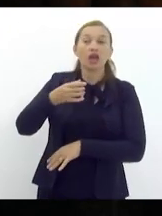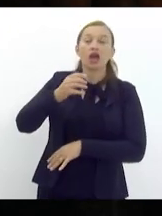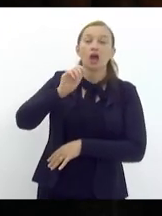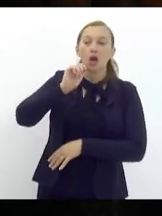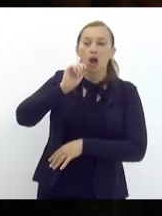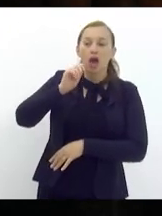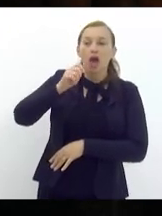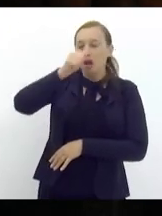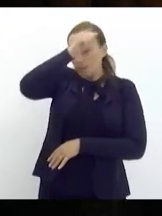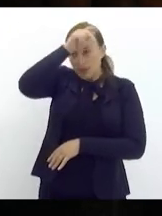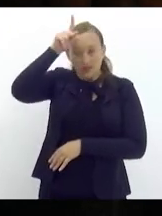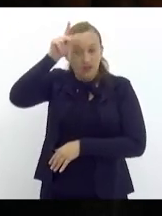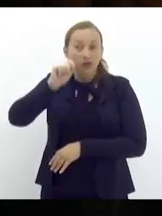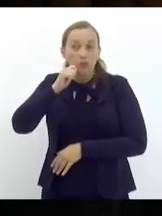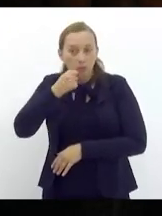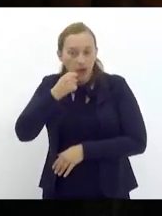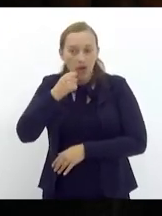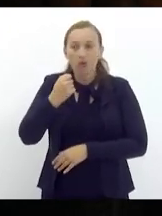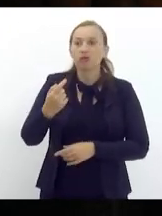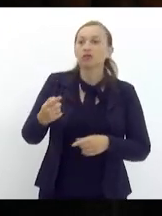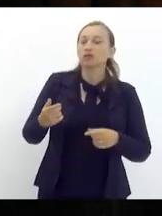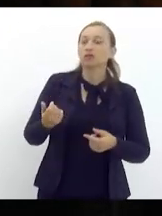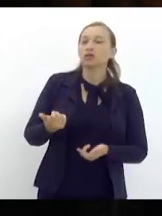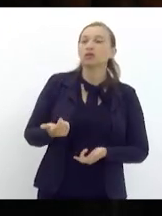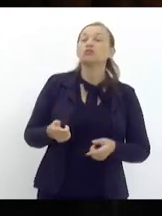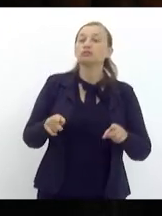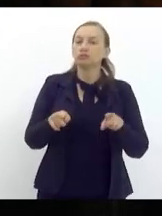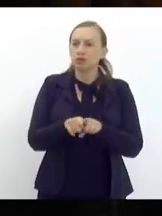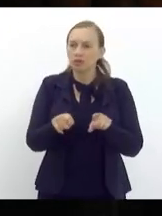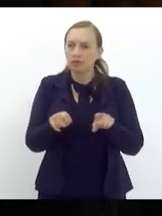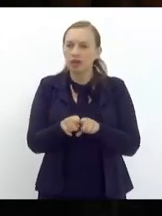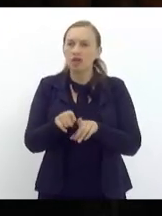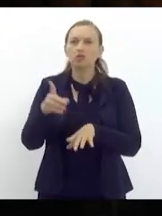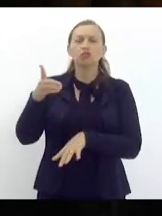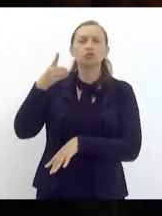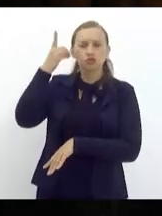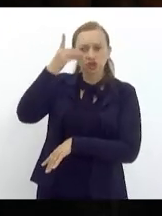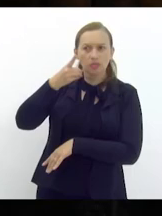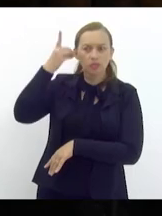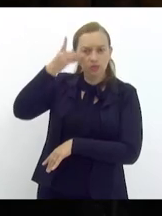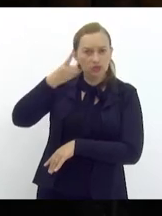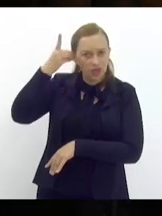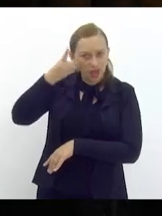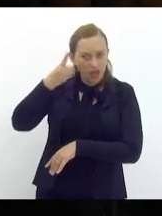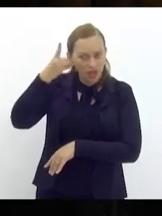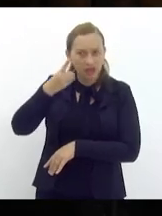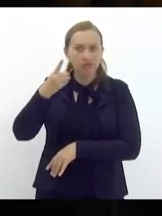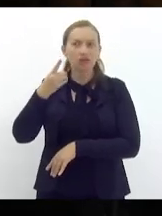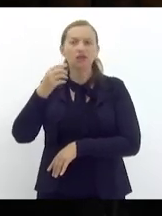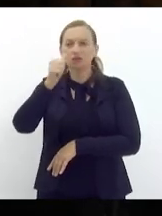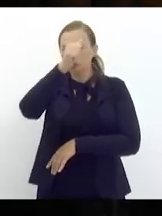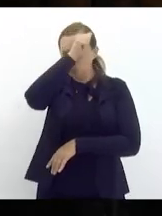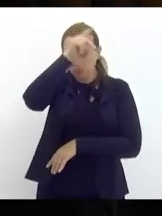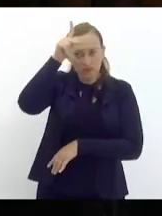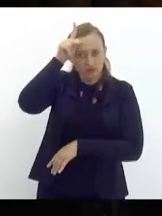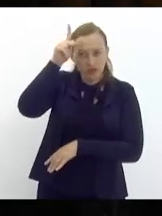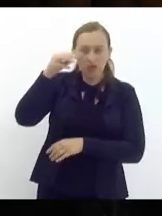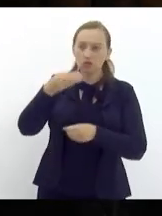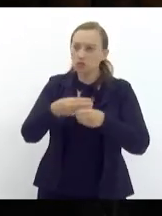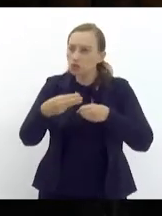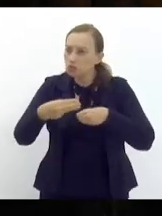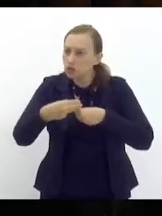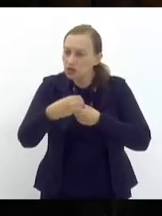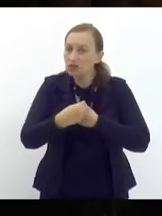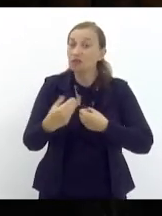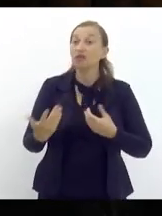possivelmente a maioria desse parlamento a maioria dos prefeitos e